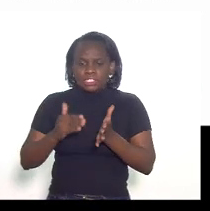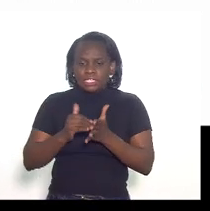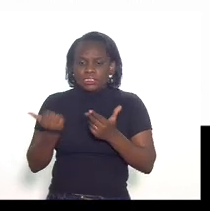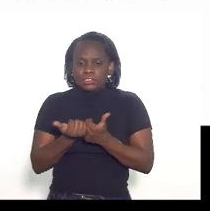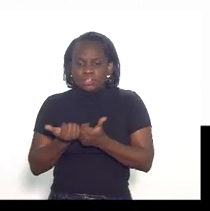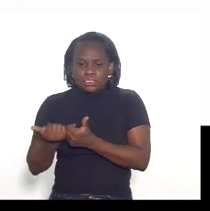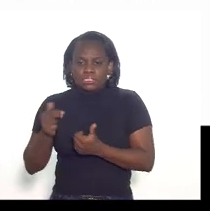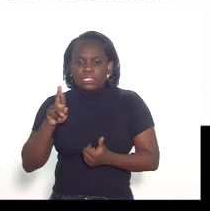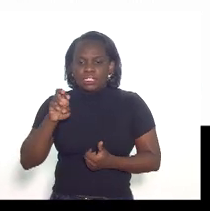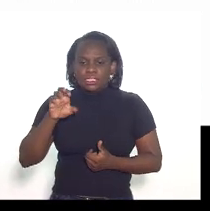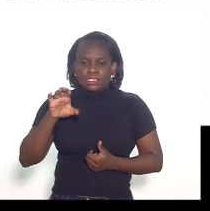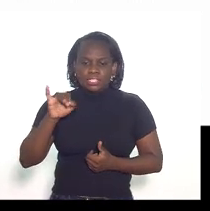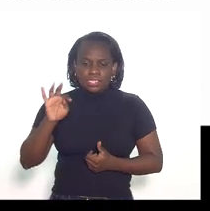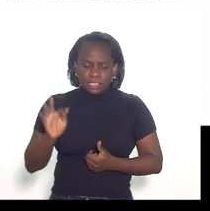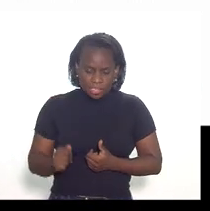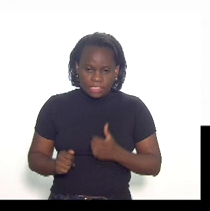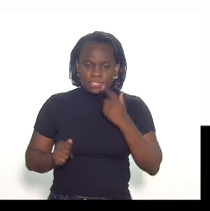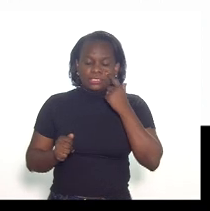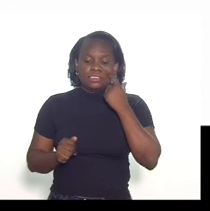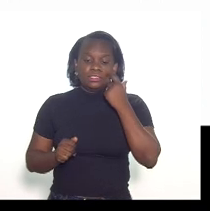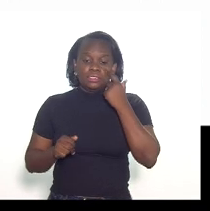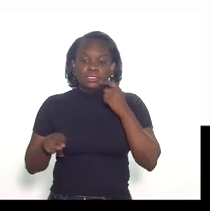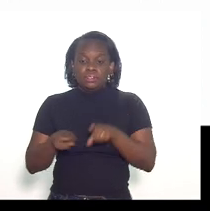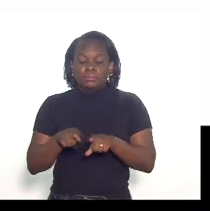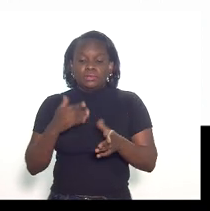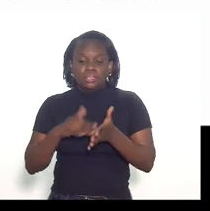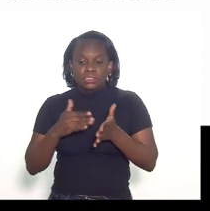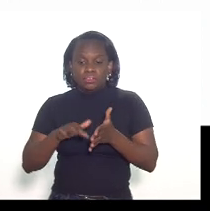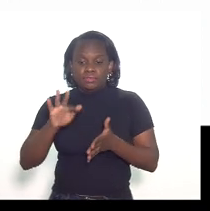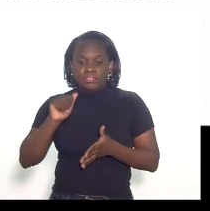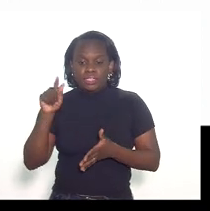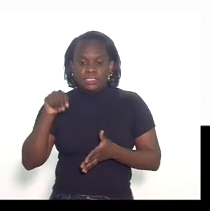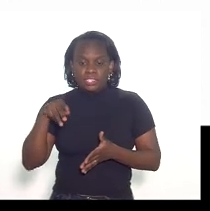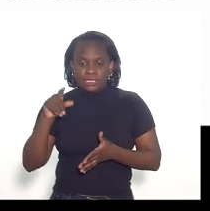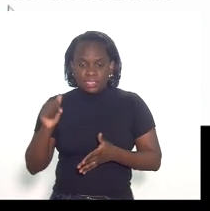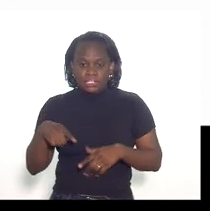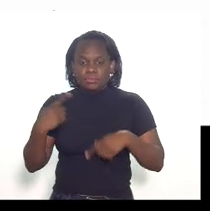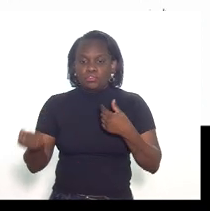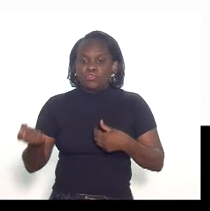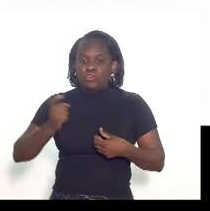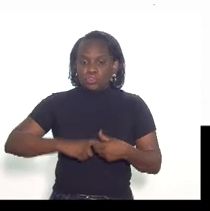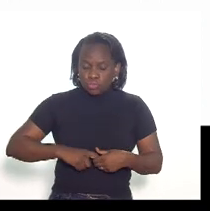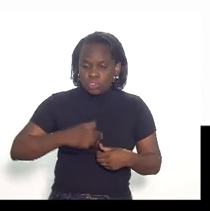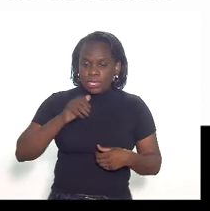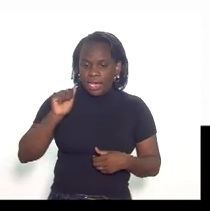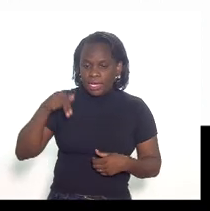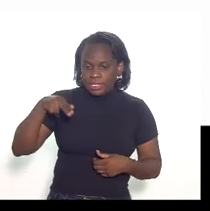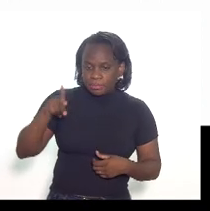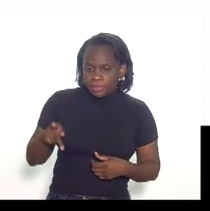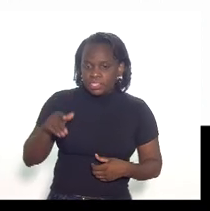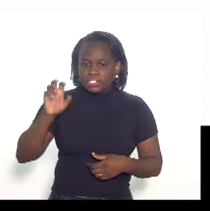receita pelo secretário de fazenda e aí voltou para a ANP no dia 5 de dezembro de 2019